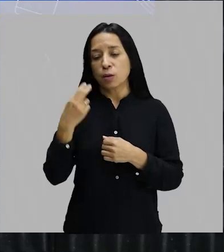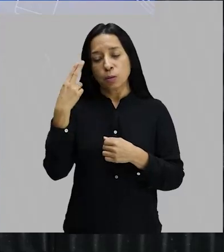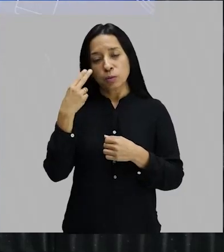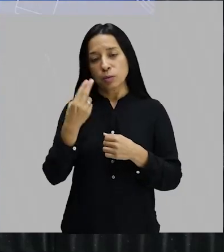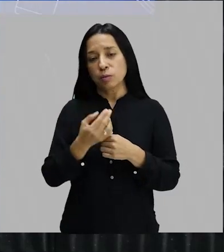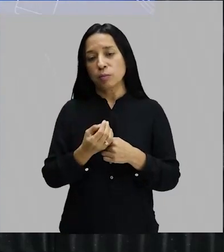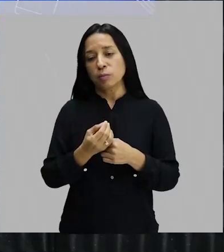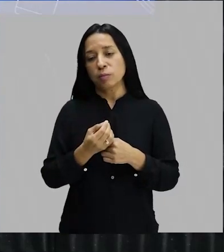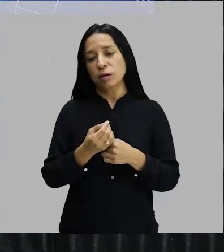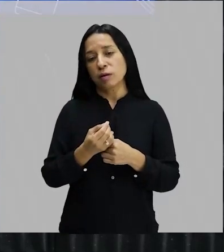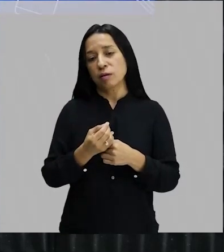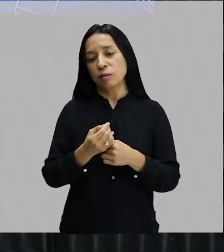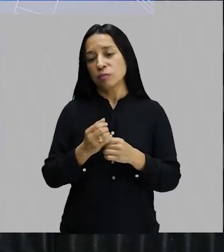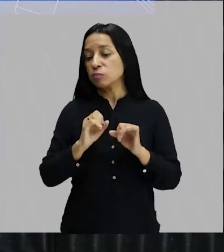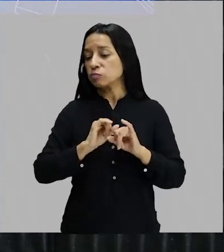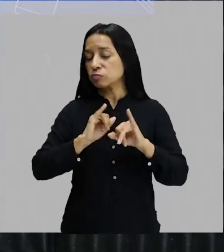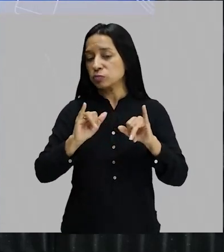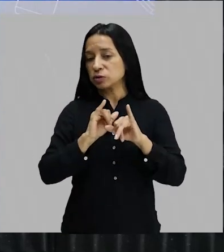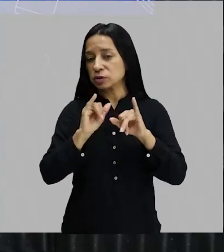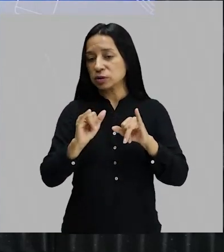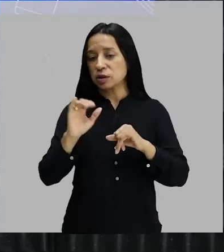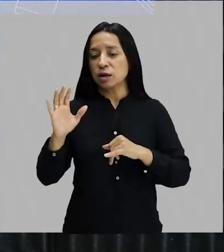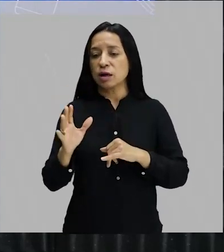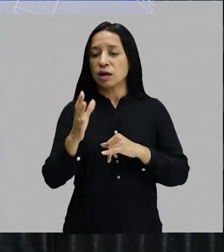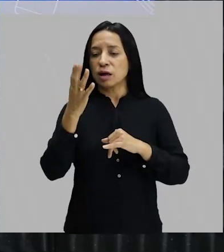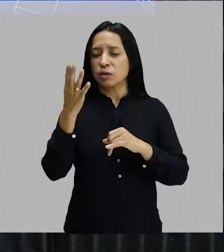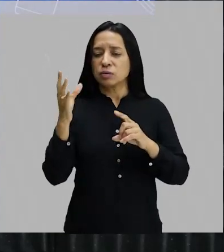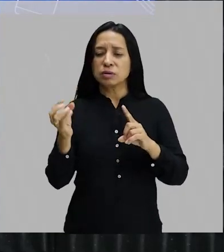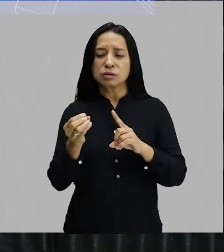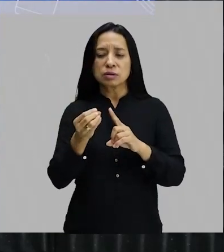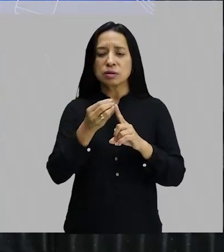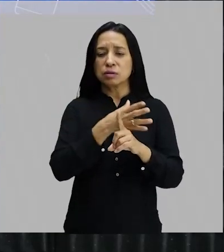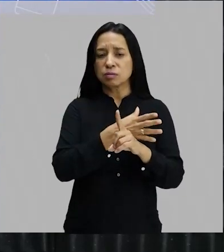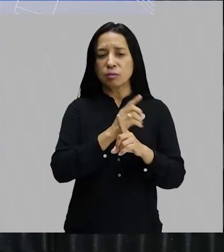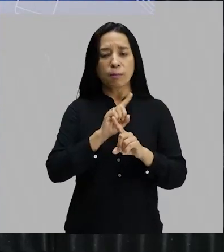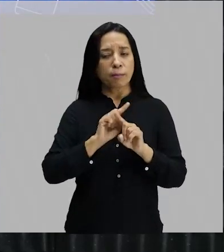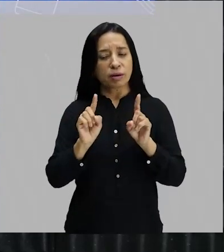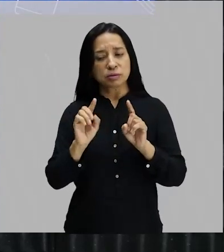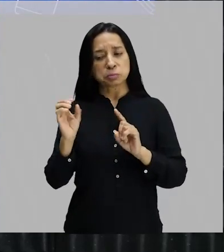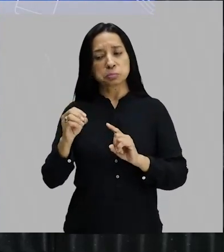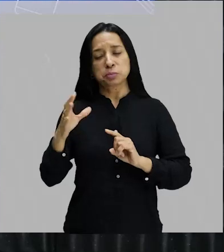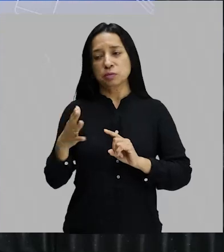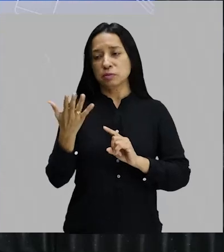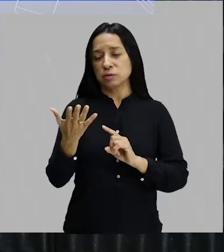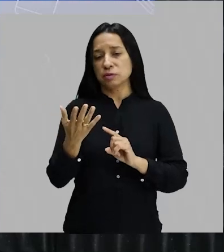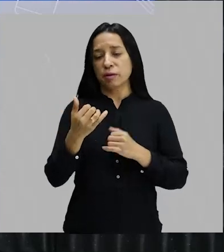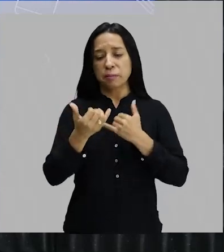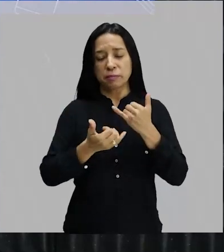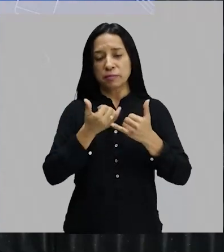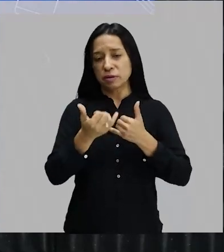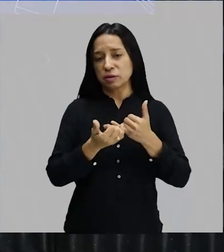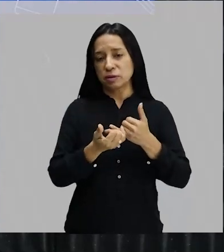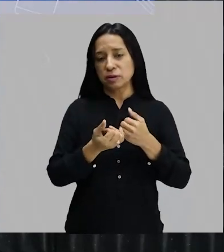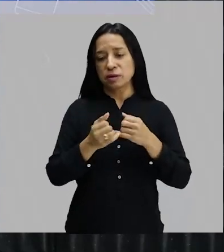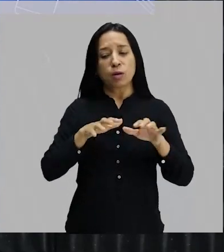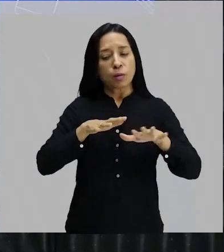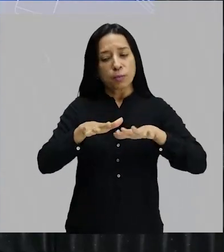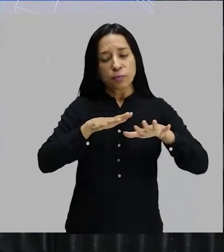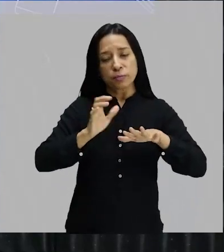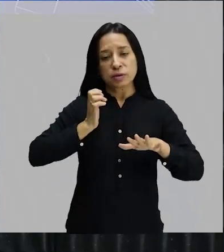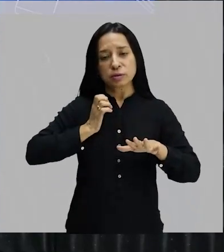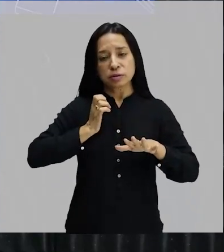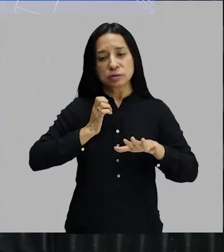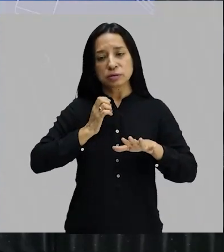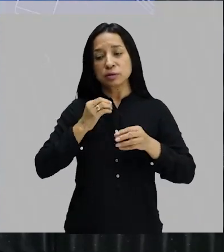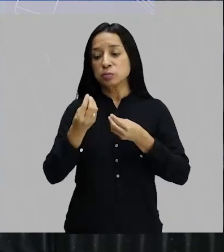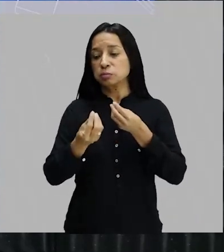costumo dizer que a Semana de Arte Moderna foi um movimento que aconteceu, mas não aconteceu. Brincadeiras à parte, é óbvio que aconteceu. Só que foi um movimento elitista, não dá para